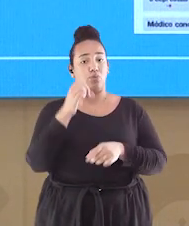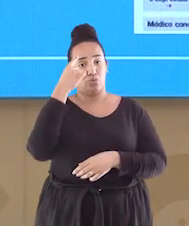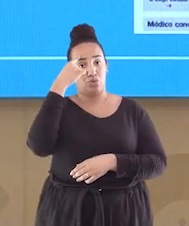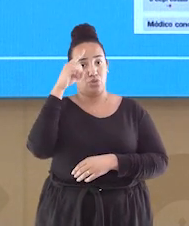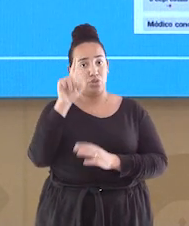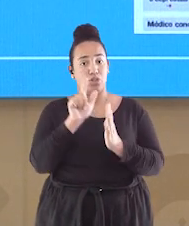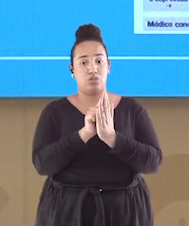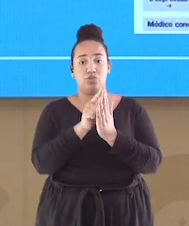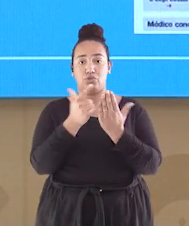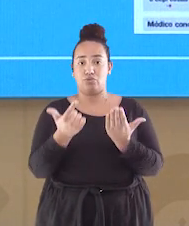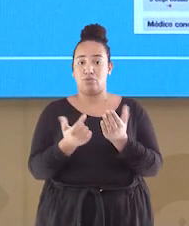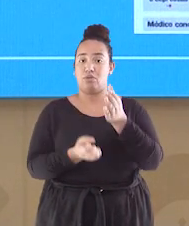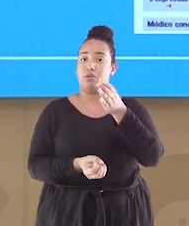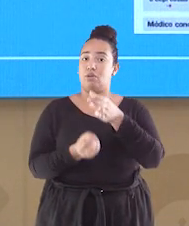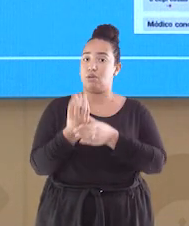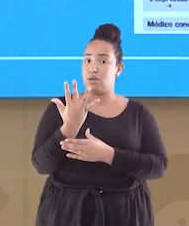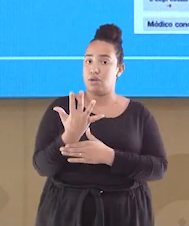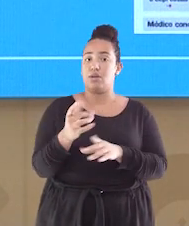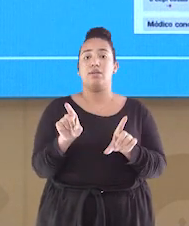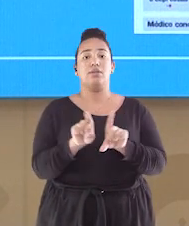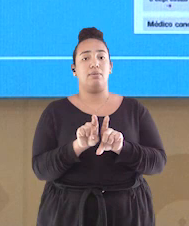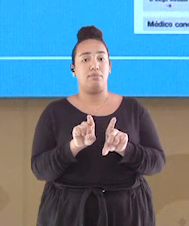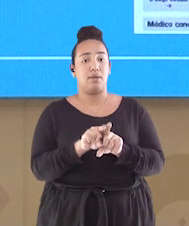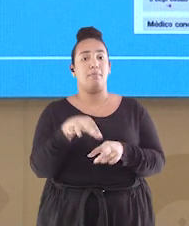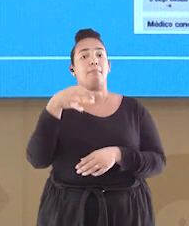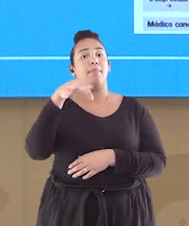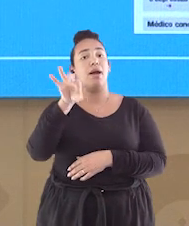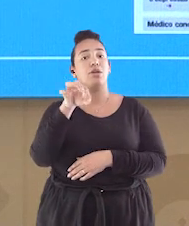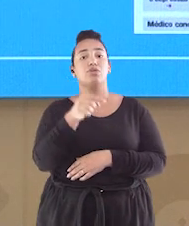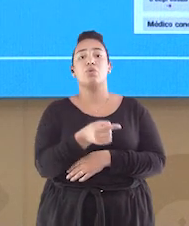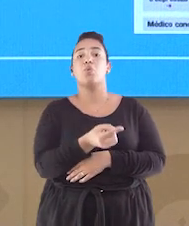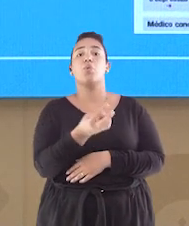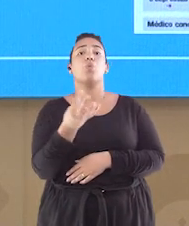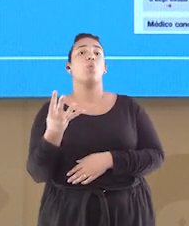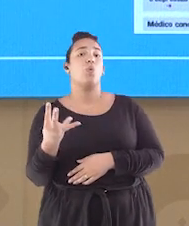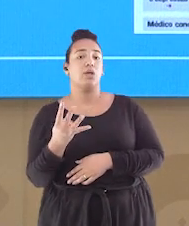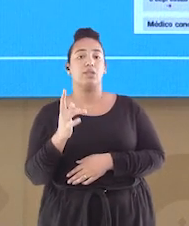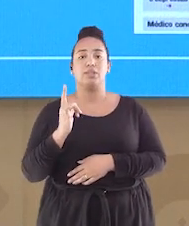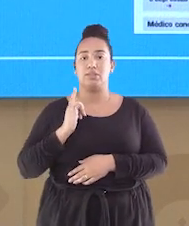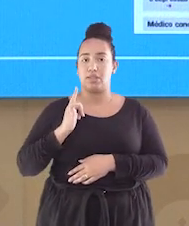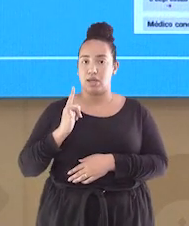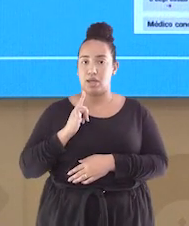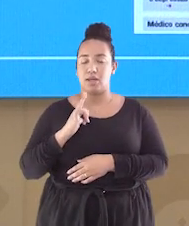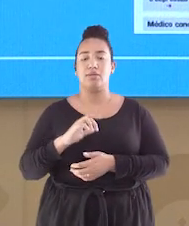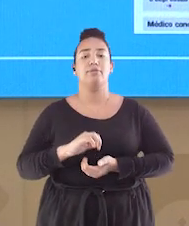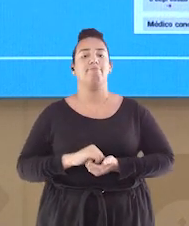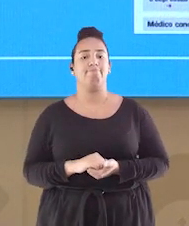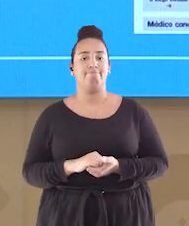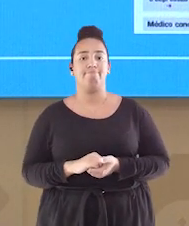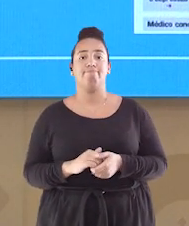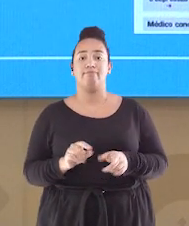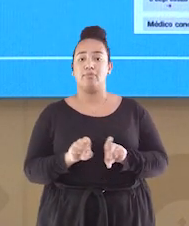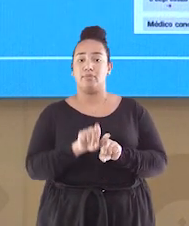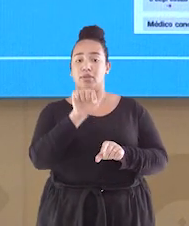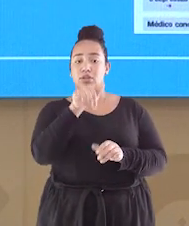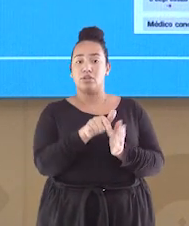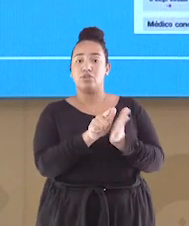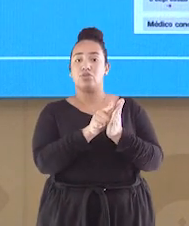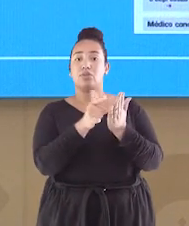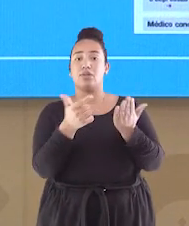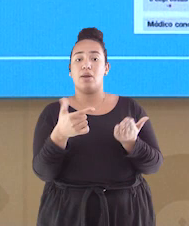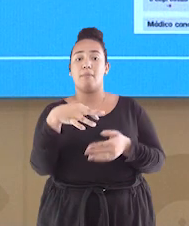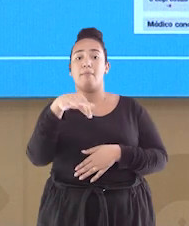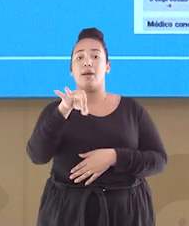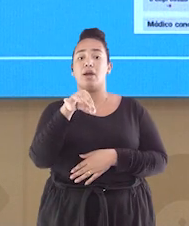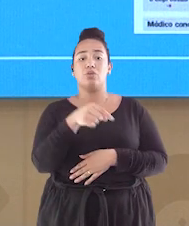aparece no cabeçalho e a quantidade de páginas que a edição possui, ou seja, a quantidade de páginas que o jornal possui.